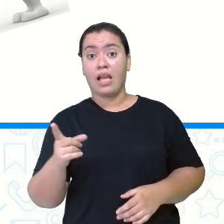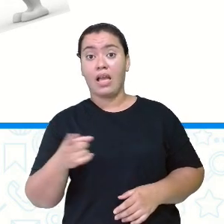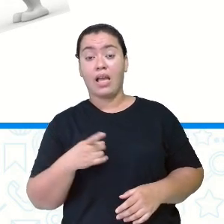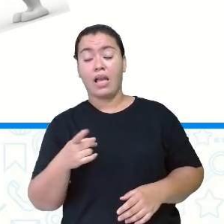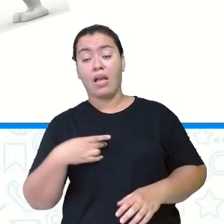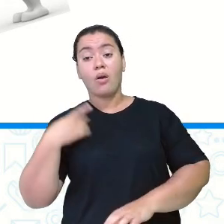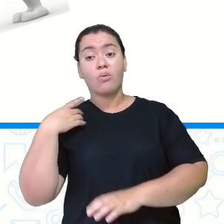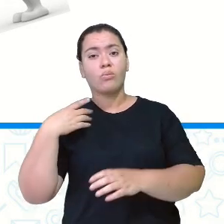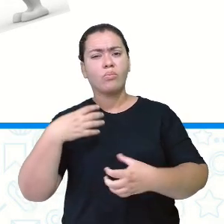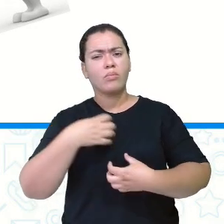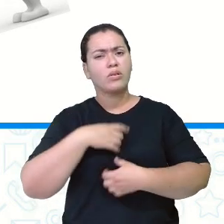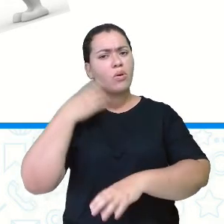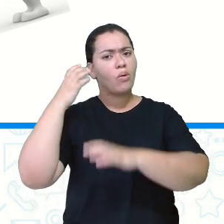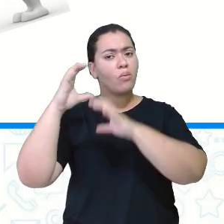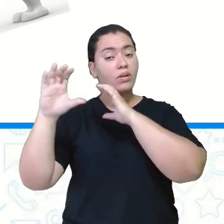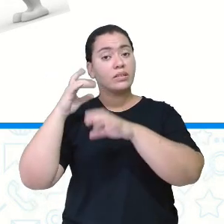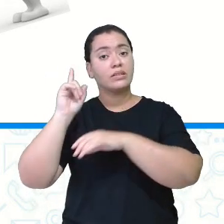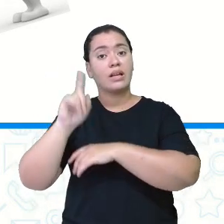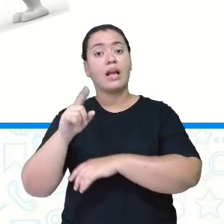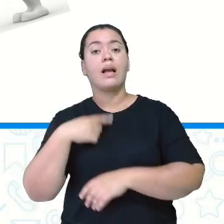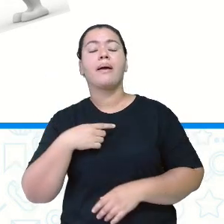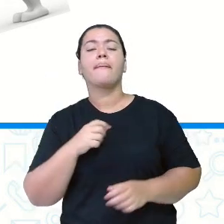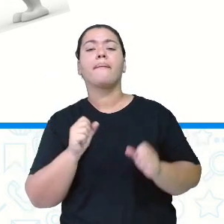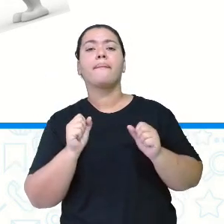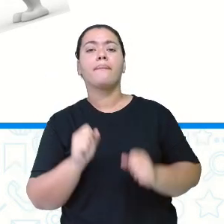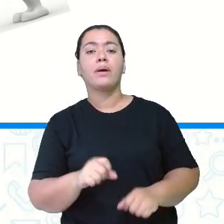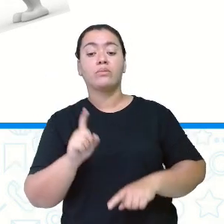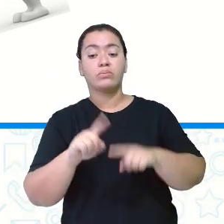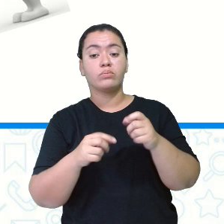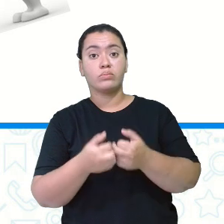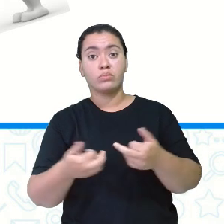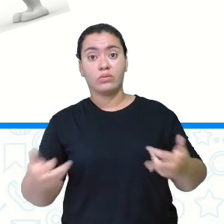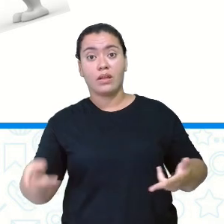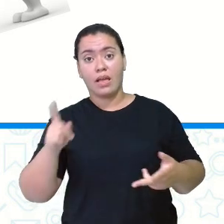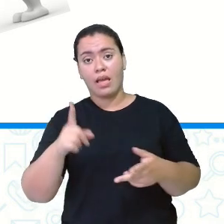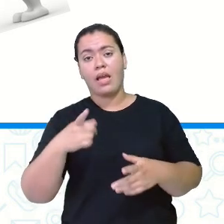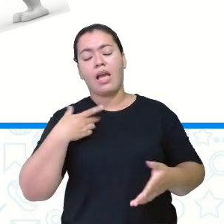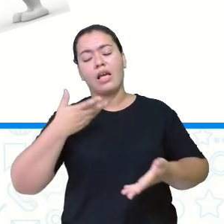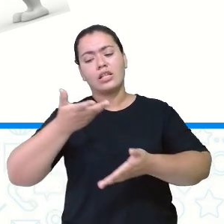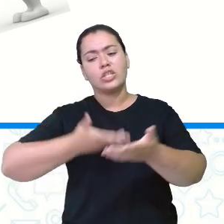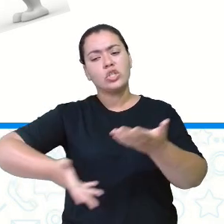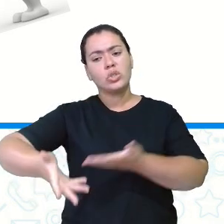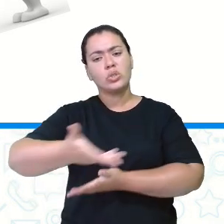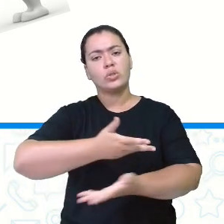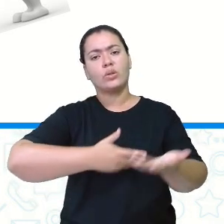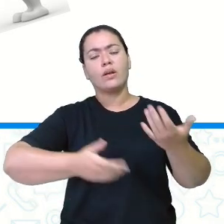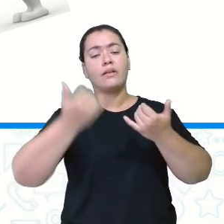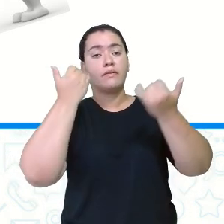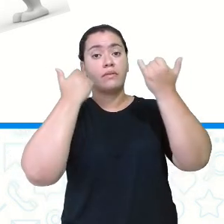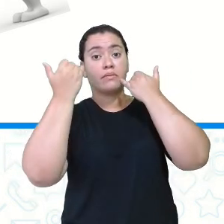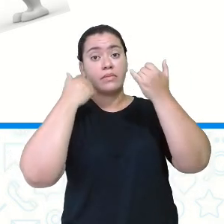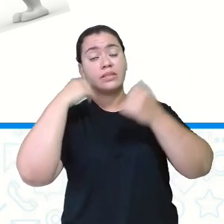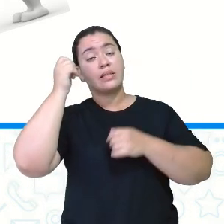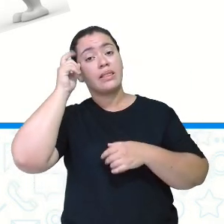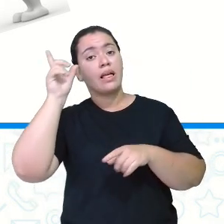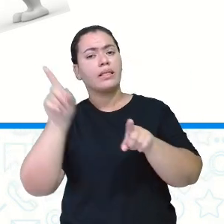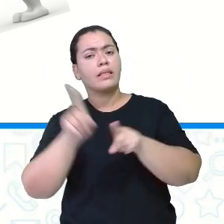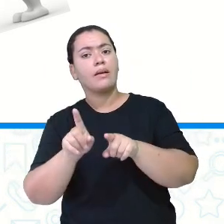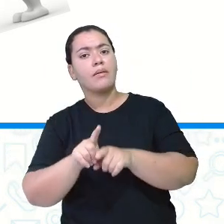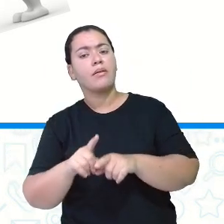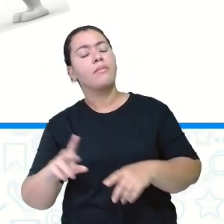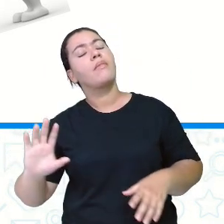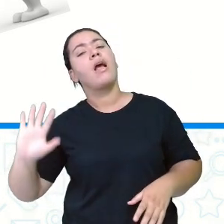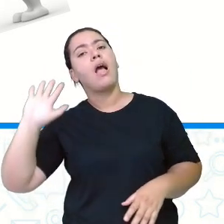comunicação, eles são instrumentos que permitem a troca de informações, ideias e acontecimentos entre